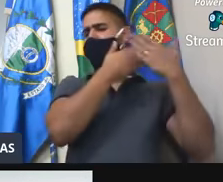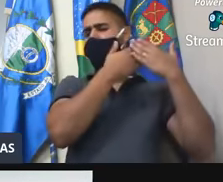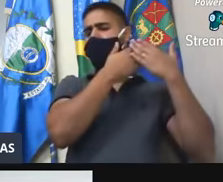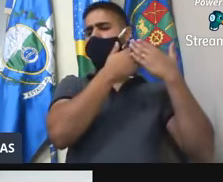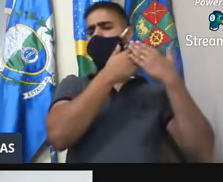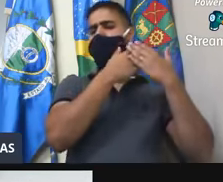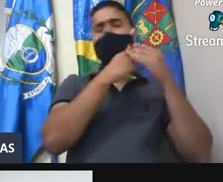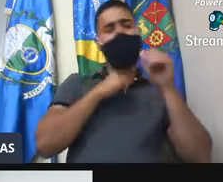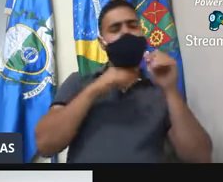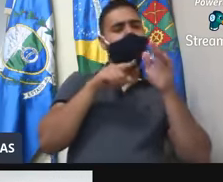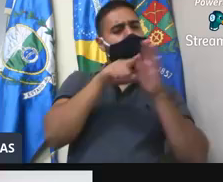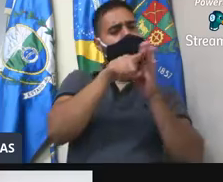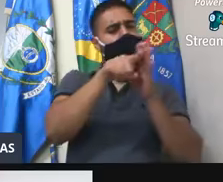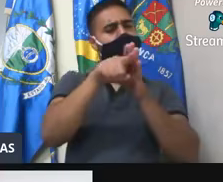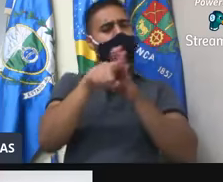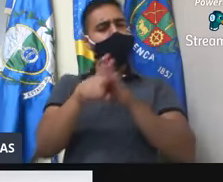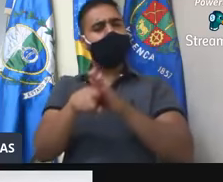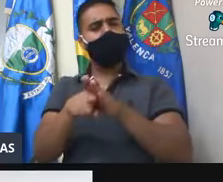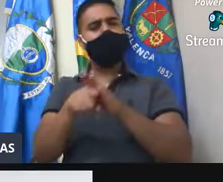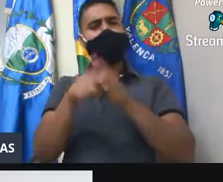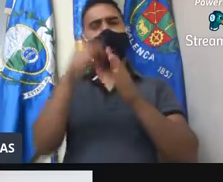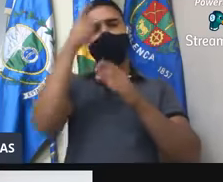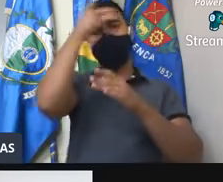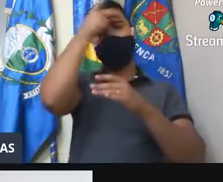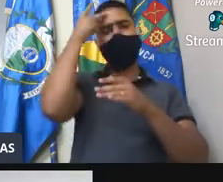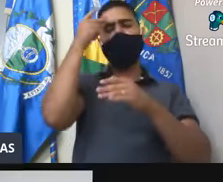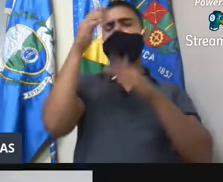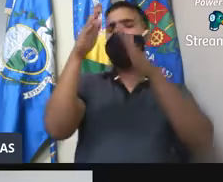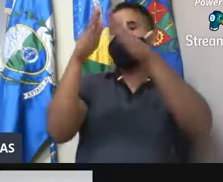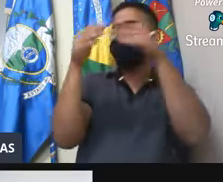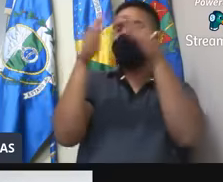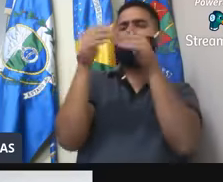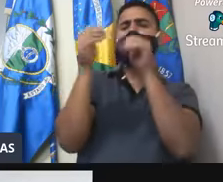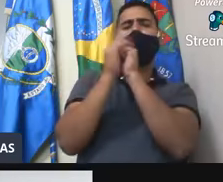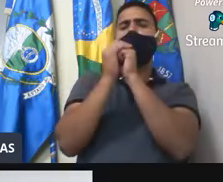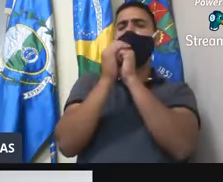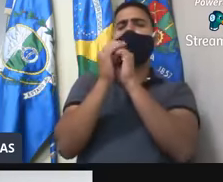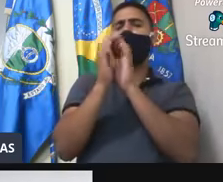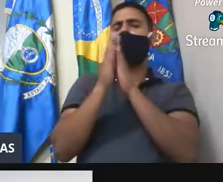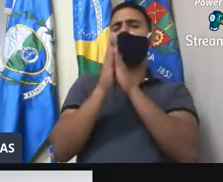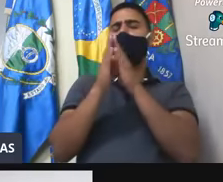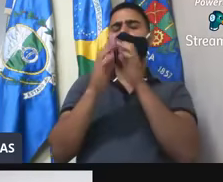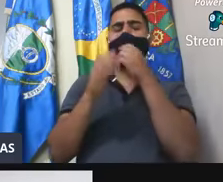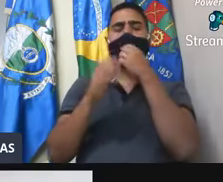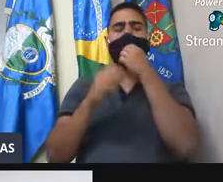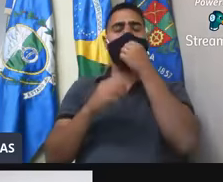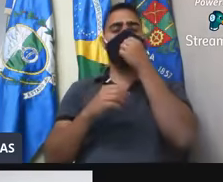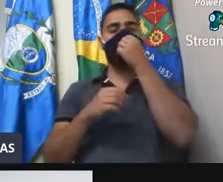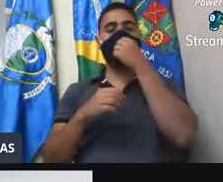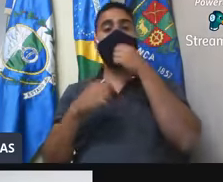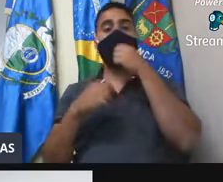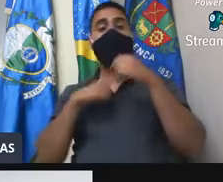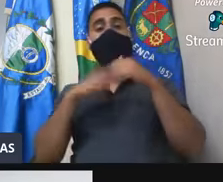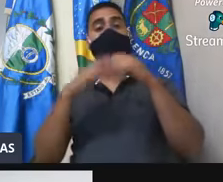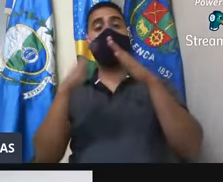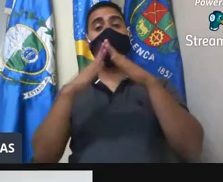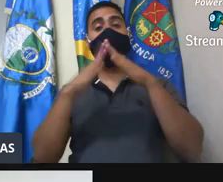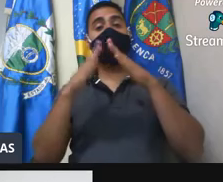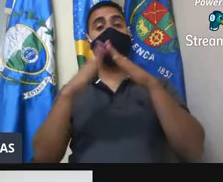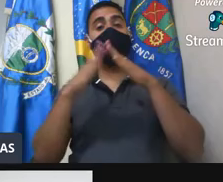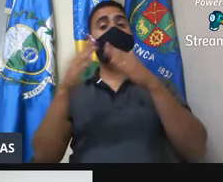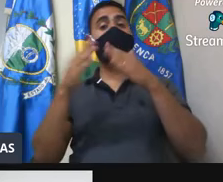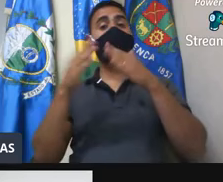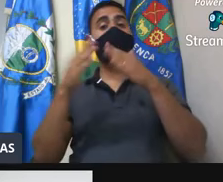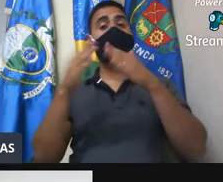Mas a gente, no passado, a gente levantou os dados e as pessoas ali, elas clamam por isso. Então, tem essa casa ali, em frente